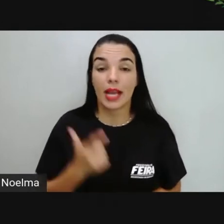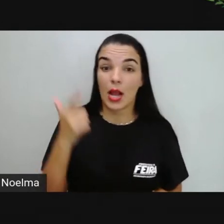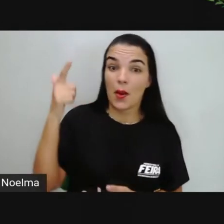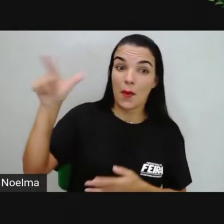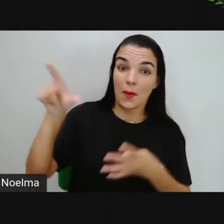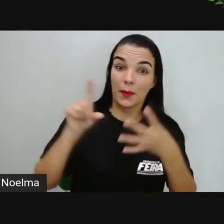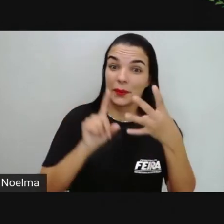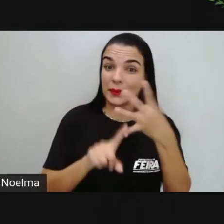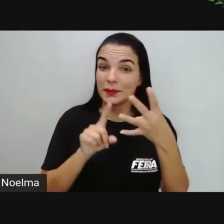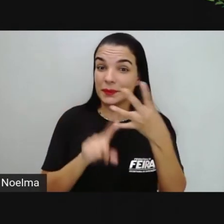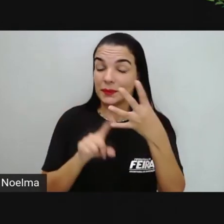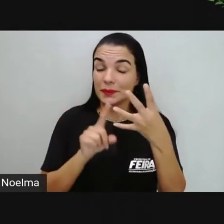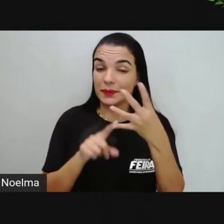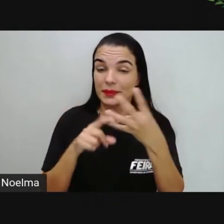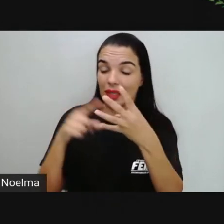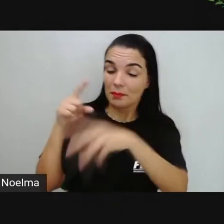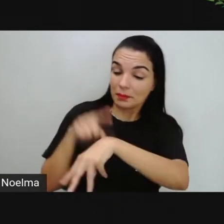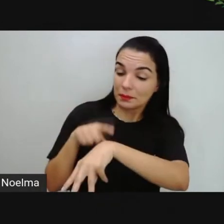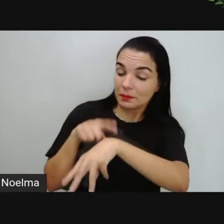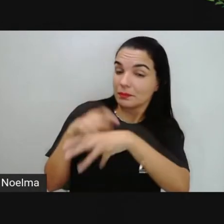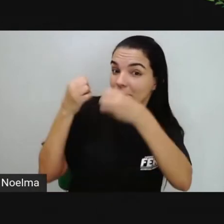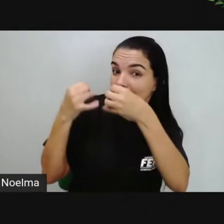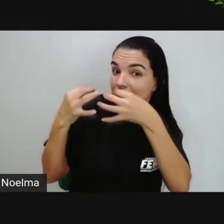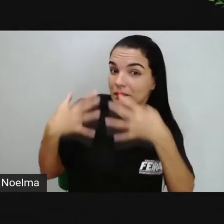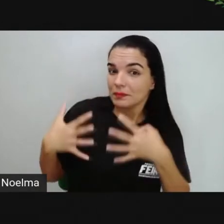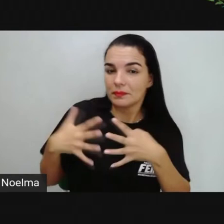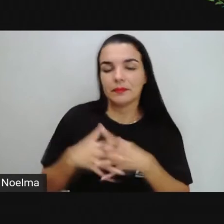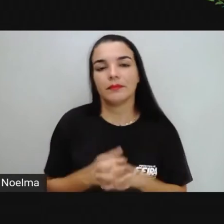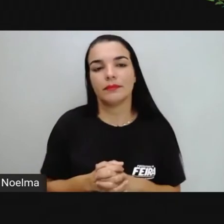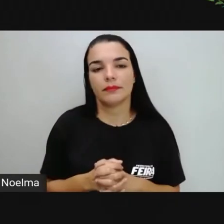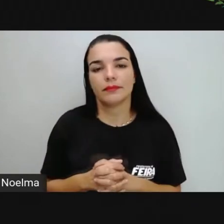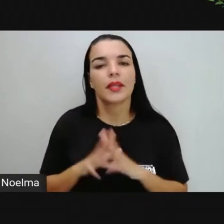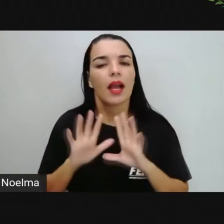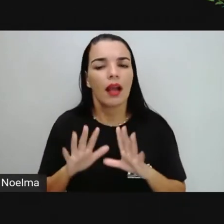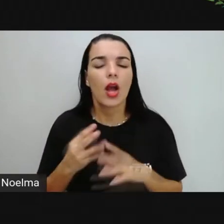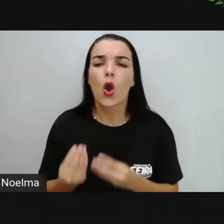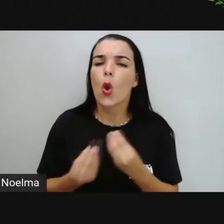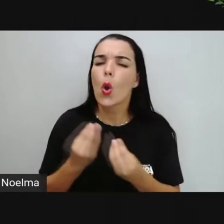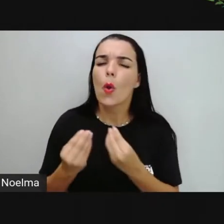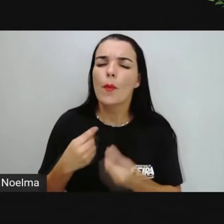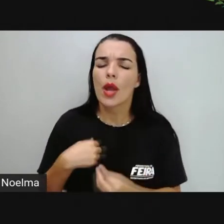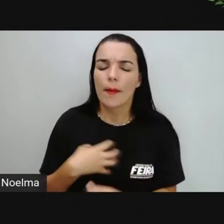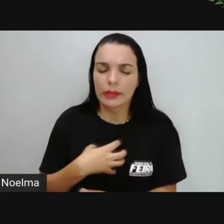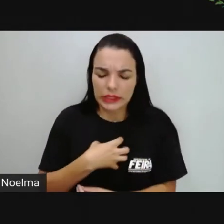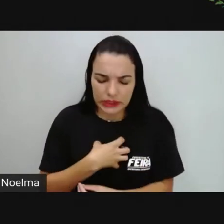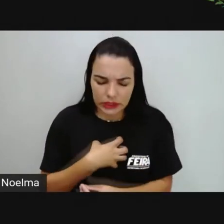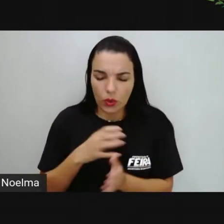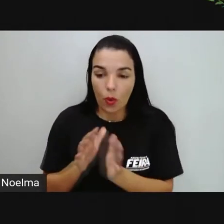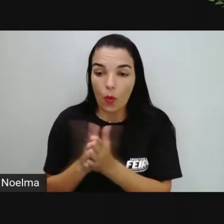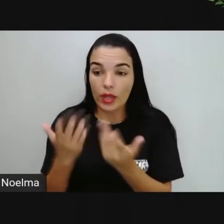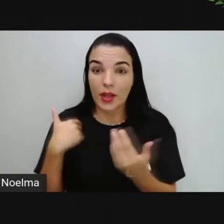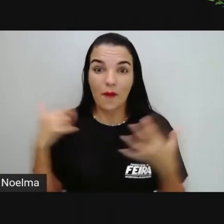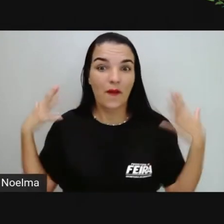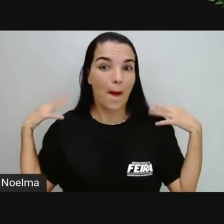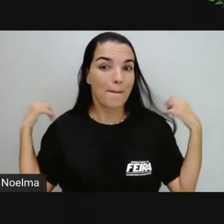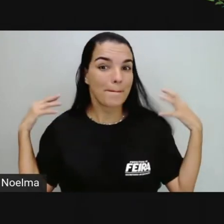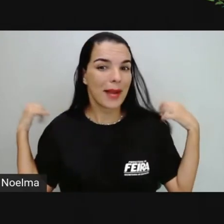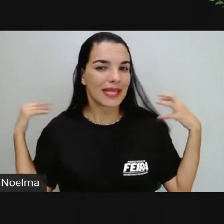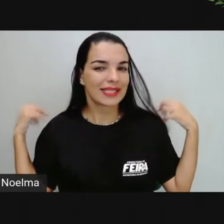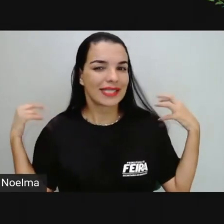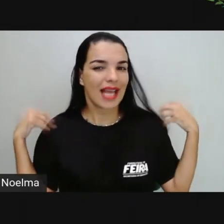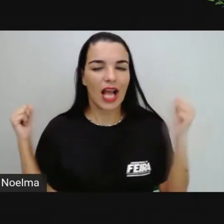um momento aqui. Como me sinto quando vou passear com os meus